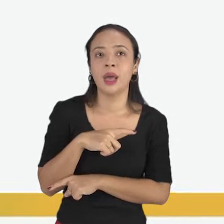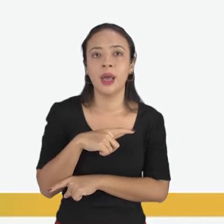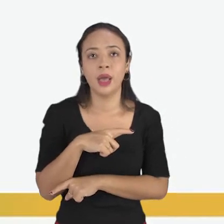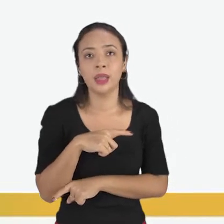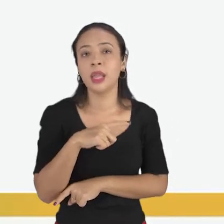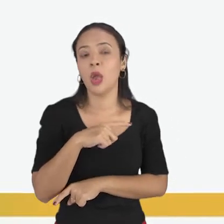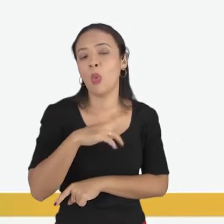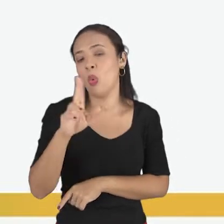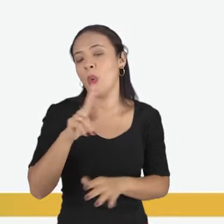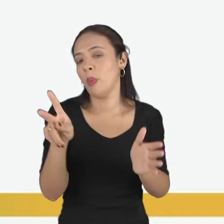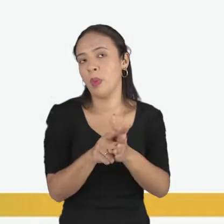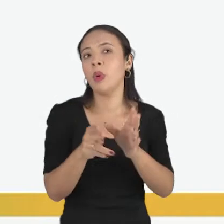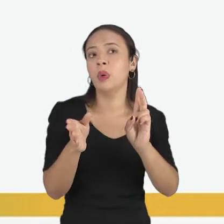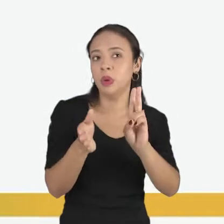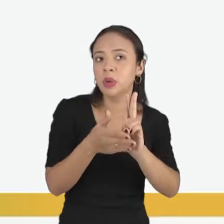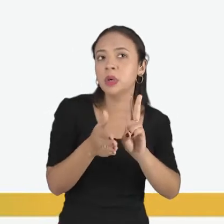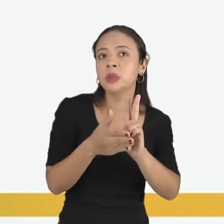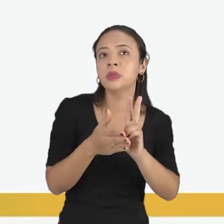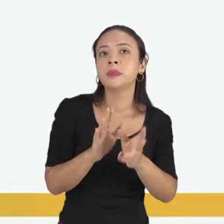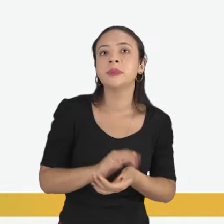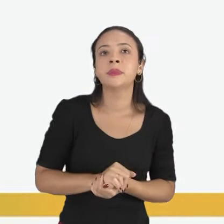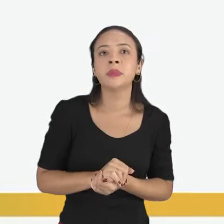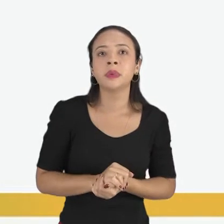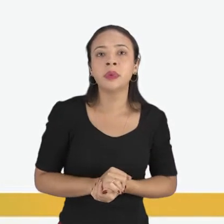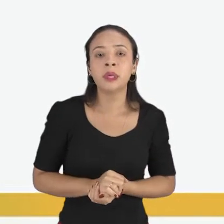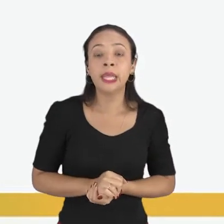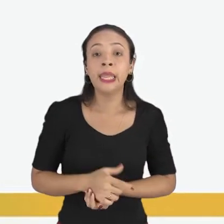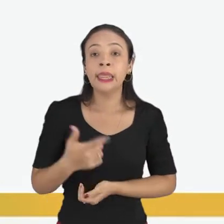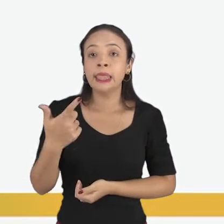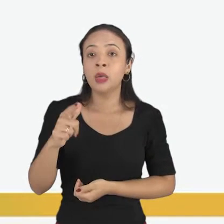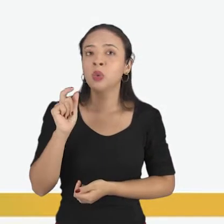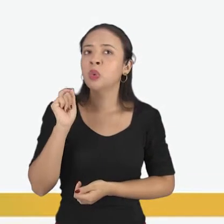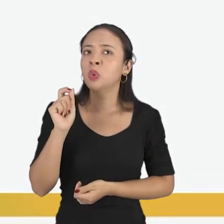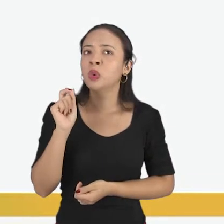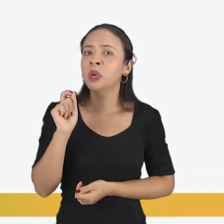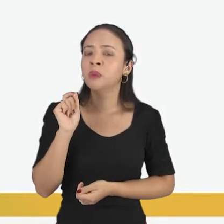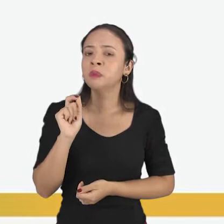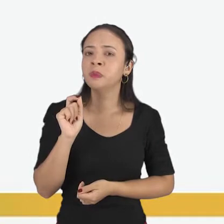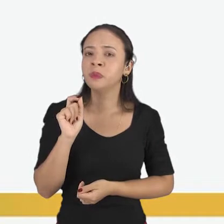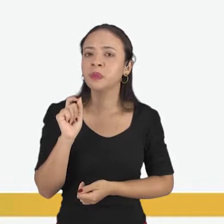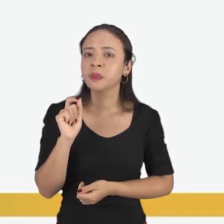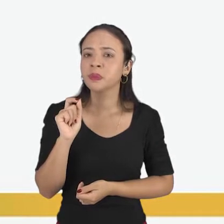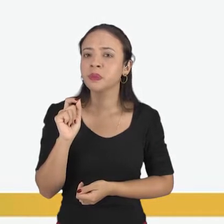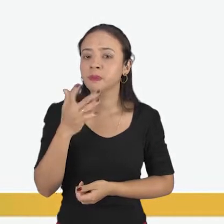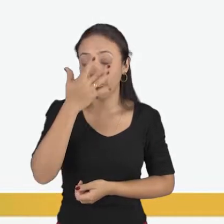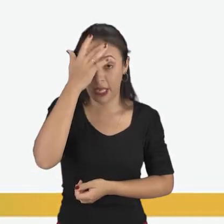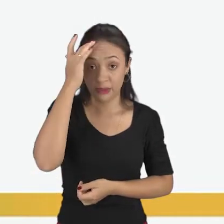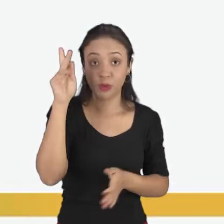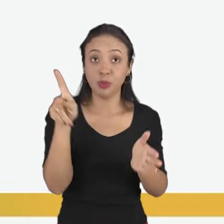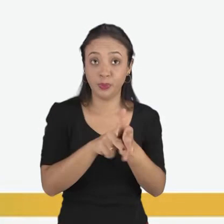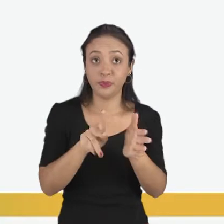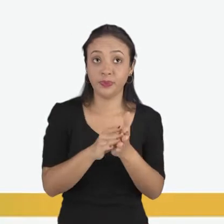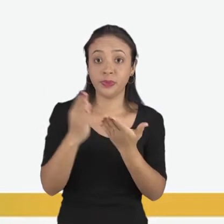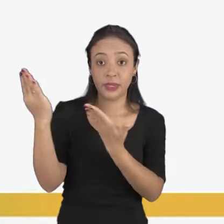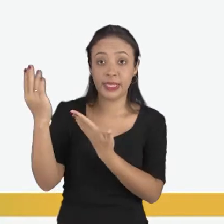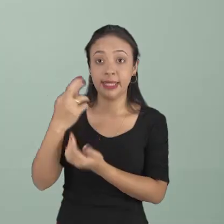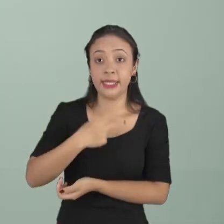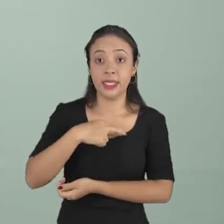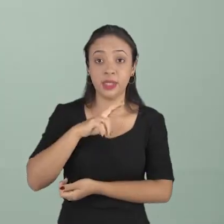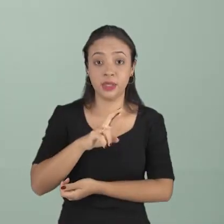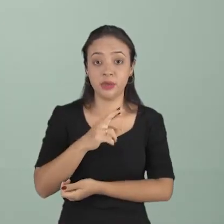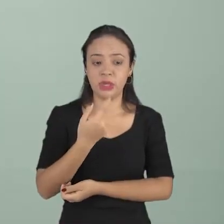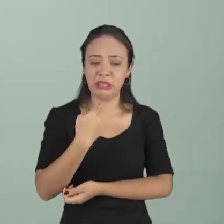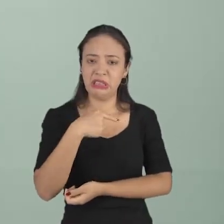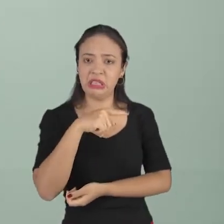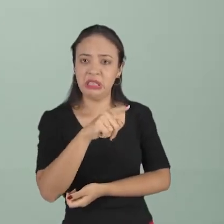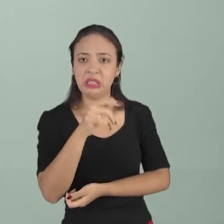indígena, se não me engano. Não praticando o proselitismo. Interessante isso. As pessoas do Santo Daime não vão,